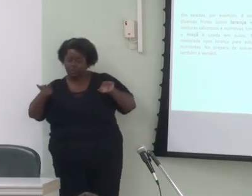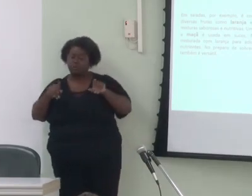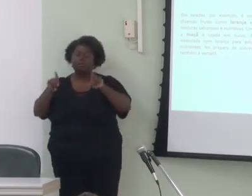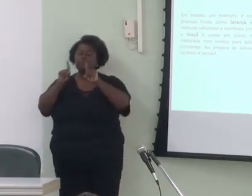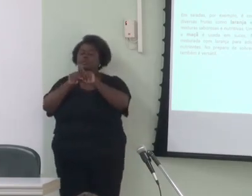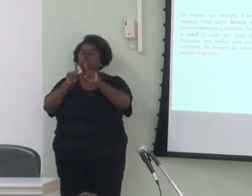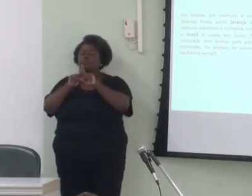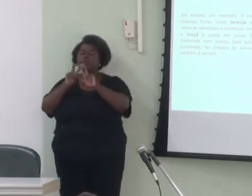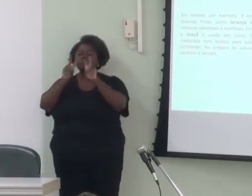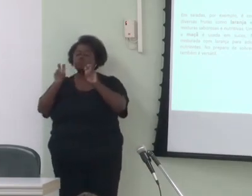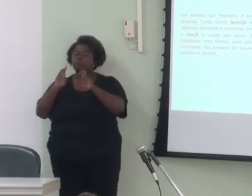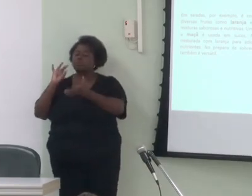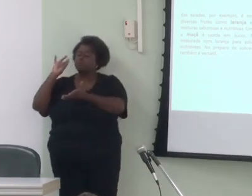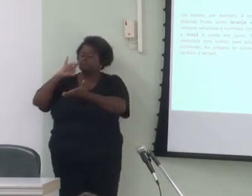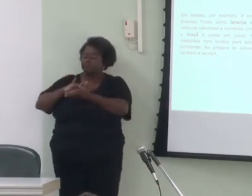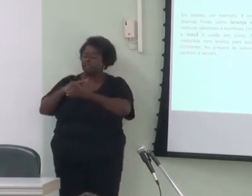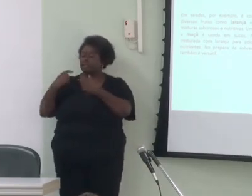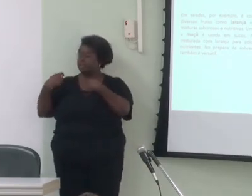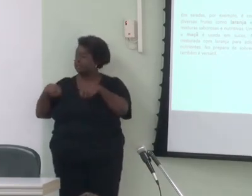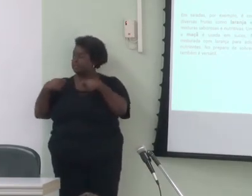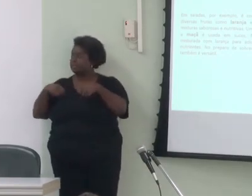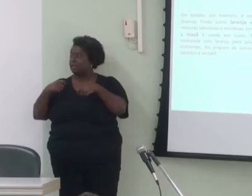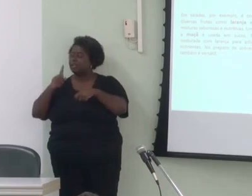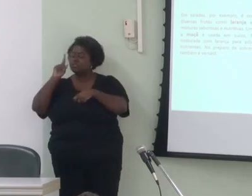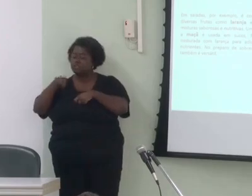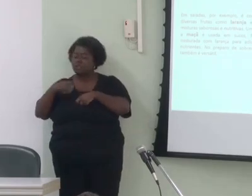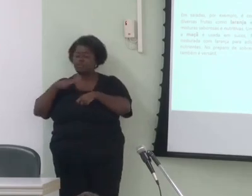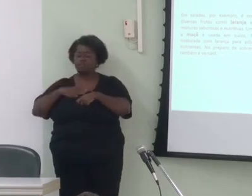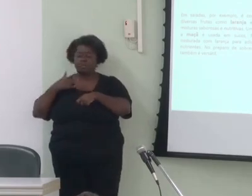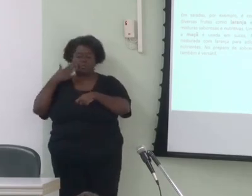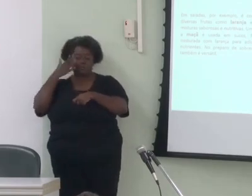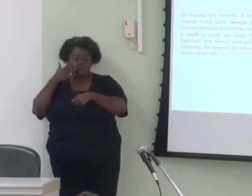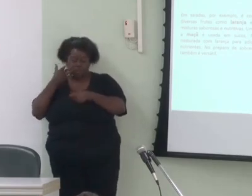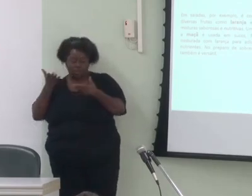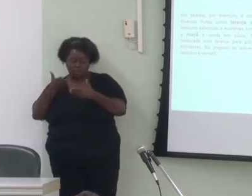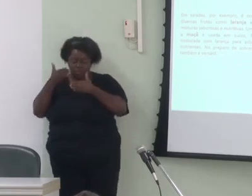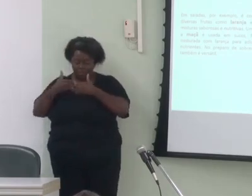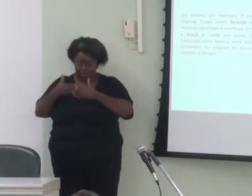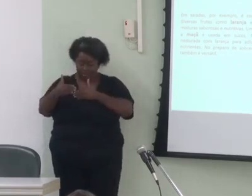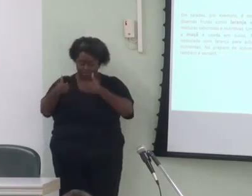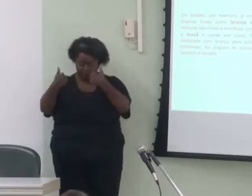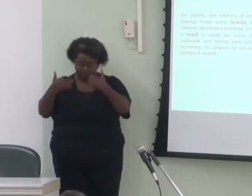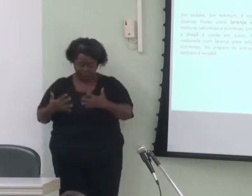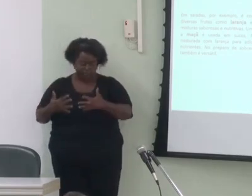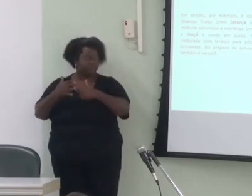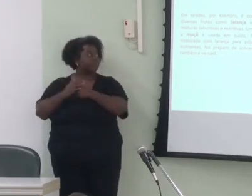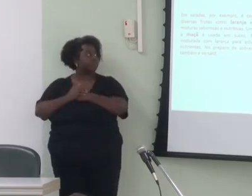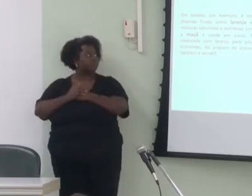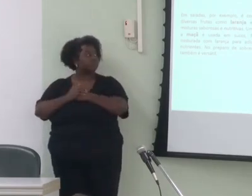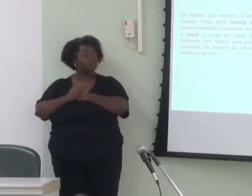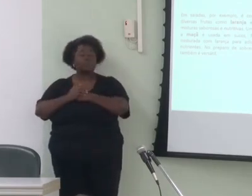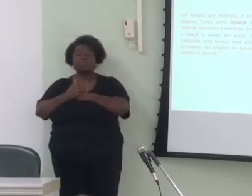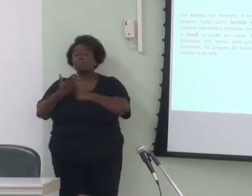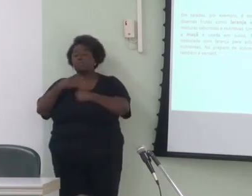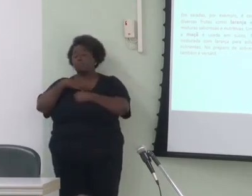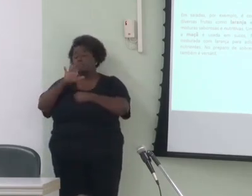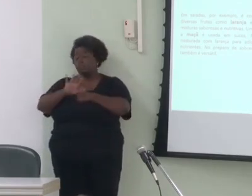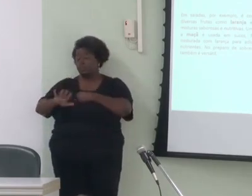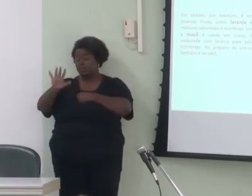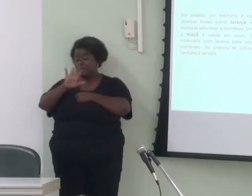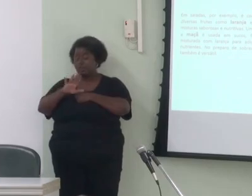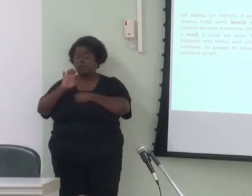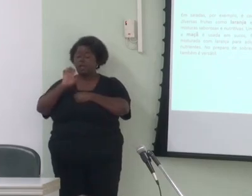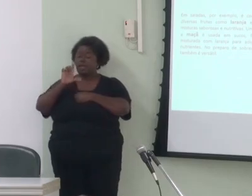sua real necessidade que é o ponto de minha fala que passo a discutir a partir de agora de modo geral elos horizontais são